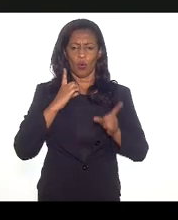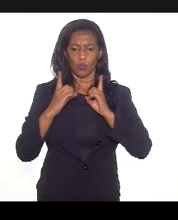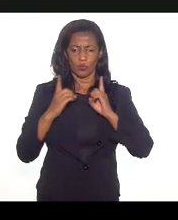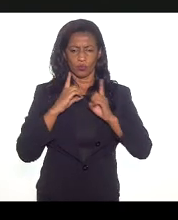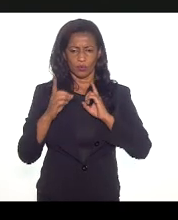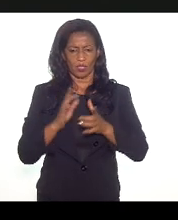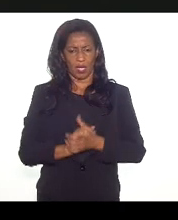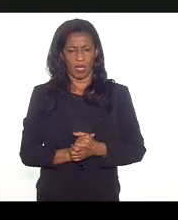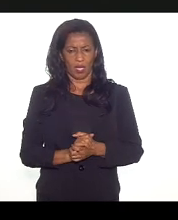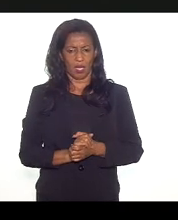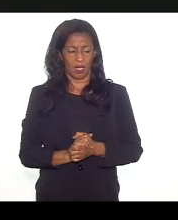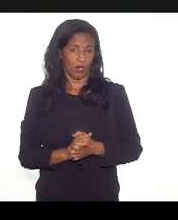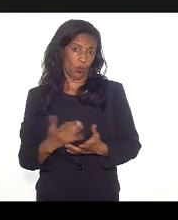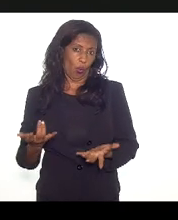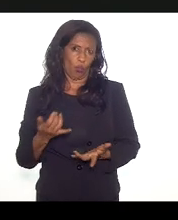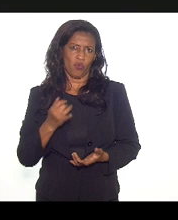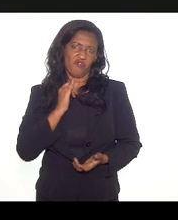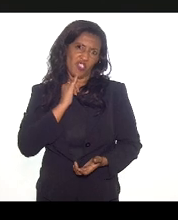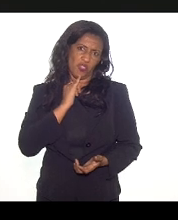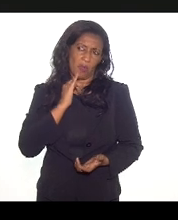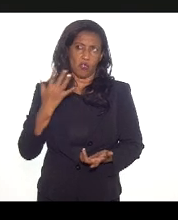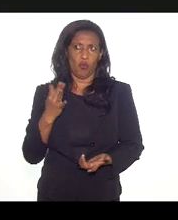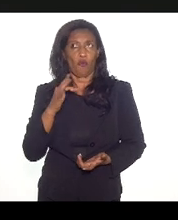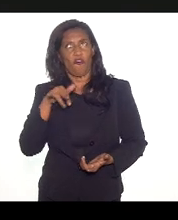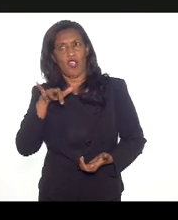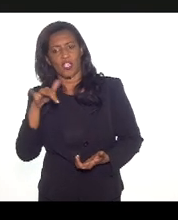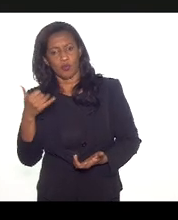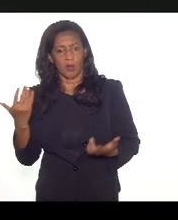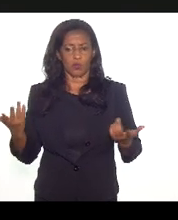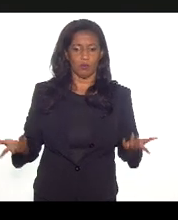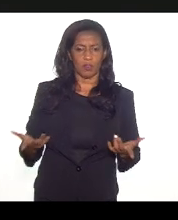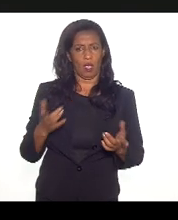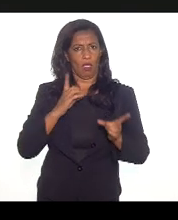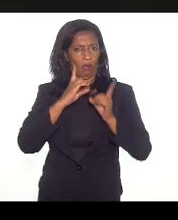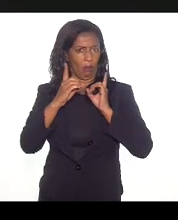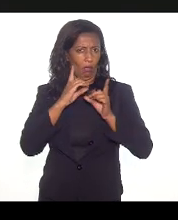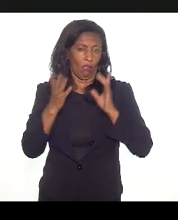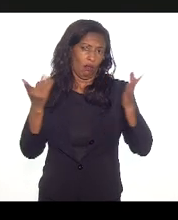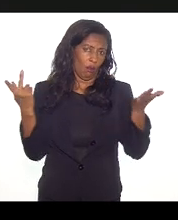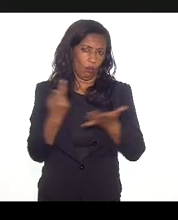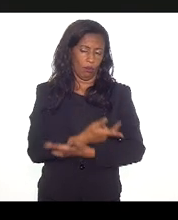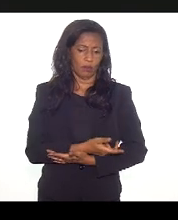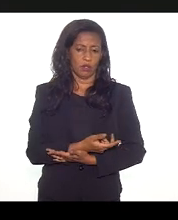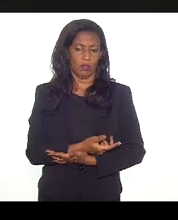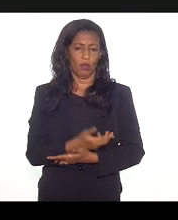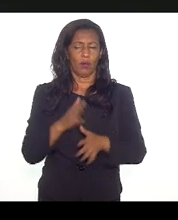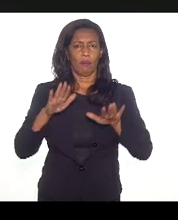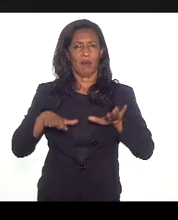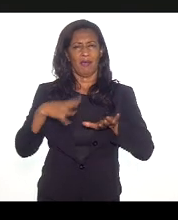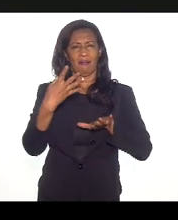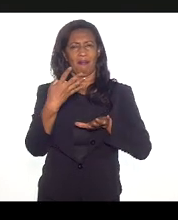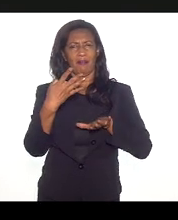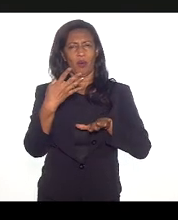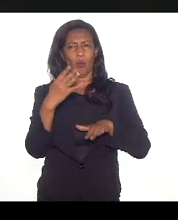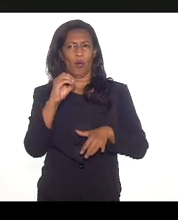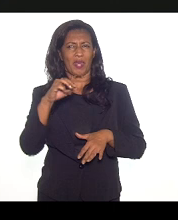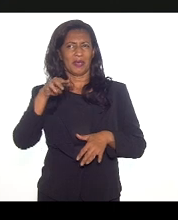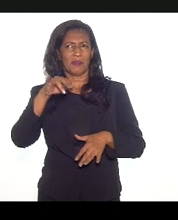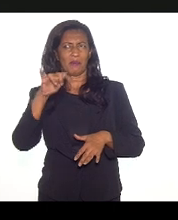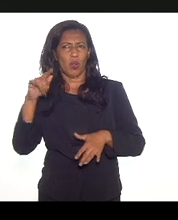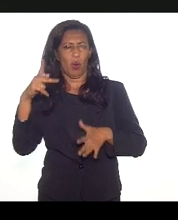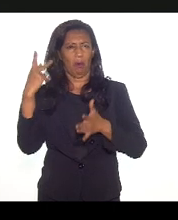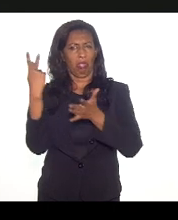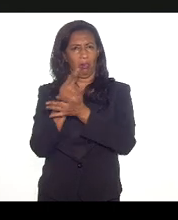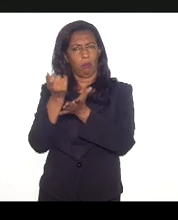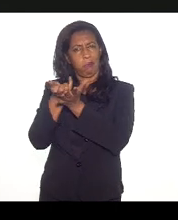infelizmente, ou felizmente, porque não teve essa perda toda, é um dado fake. Na verdade, é na casa de 40 bilhões e ali tinha muita